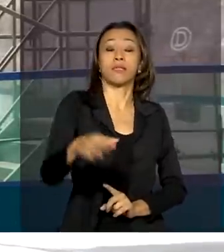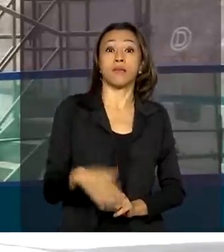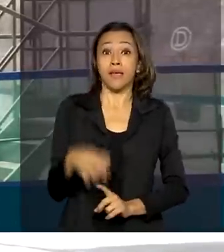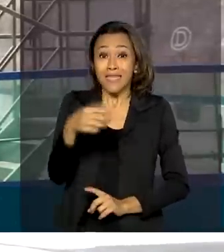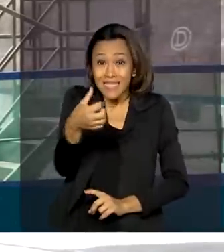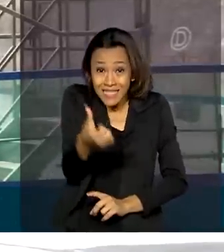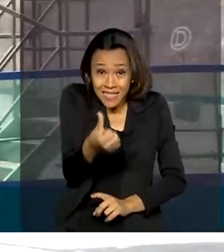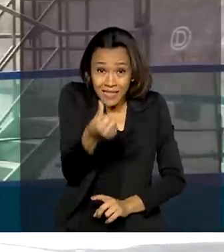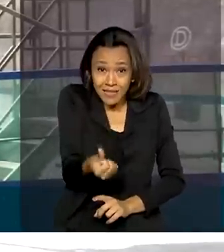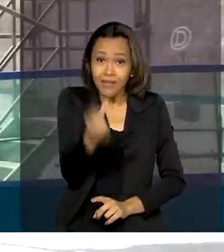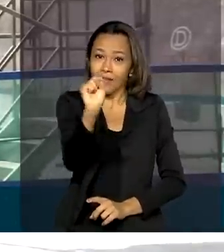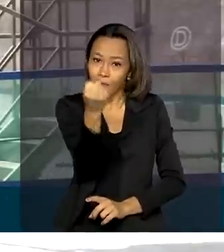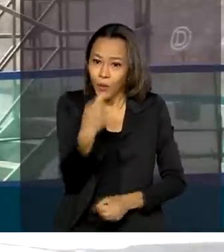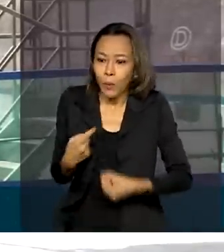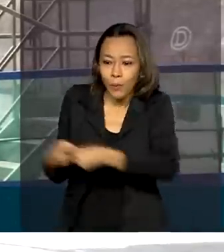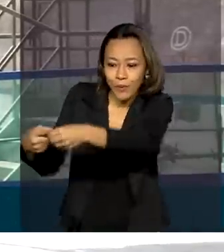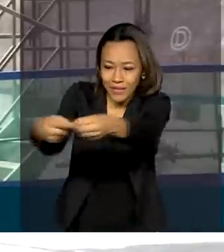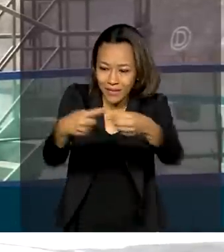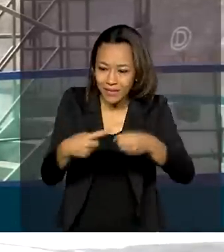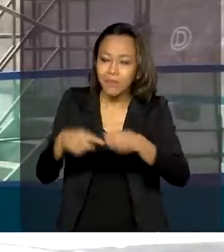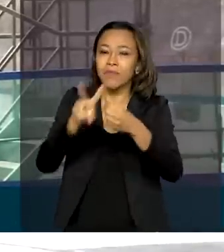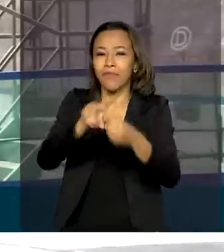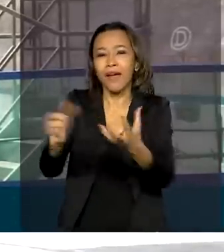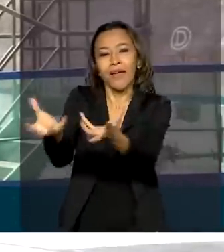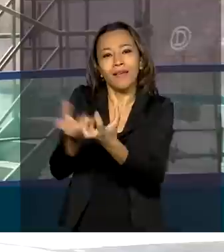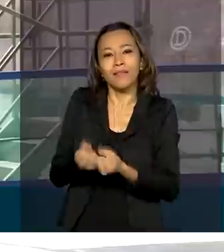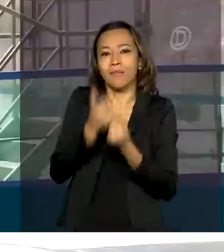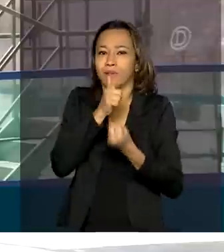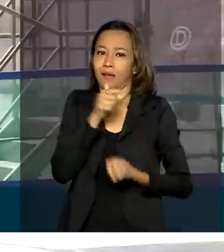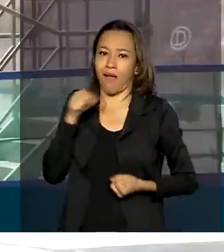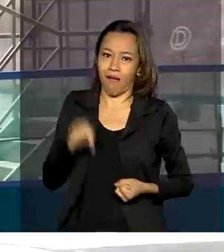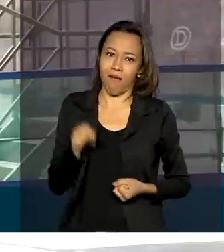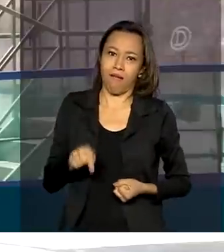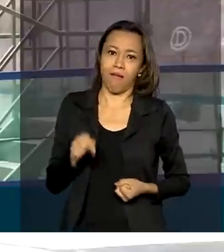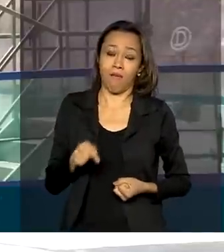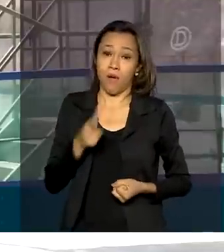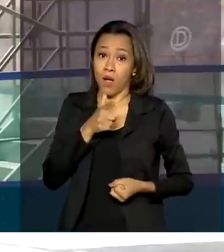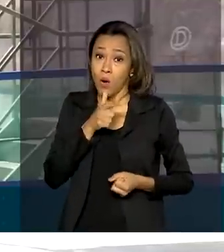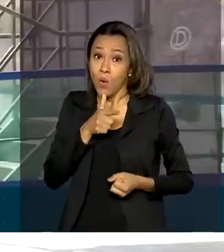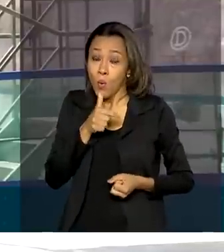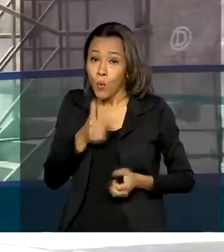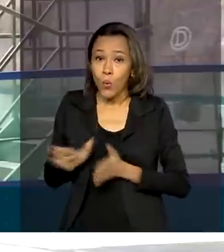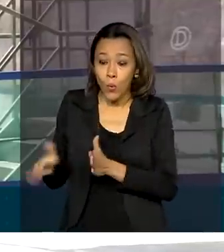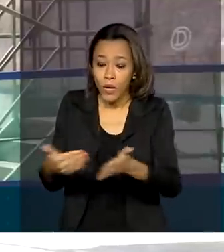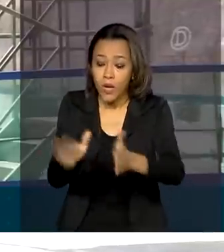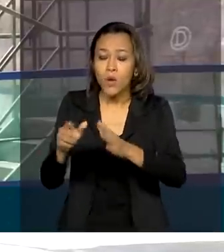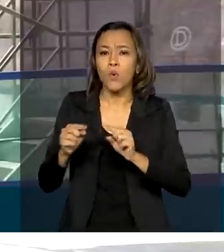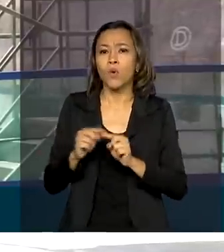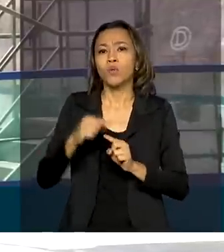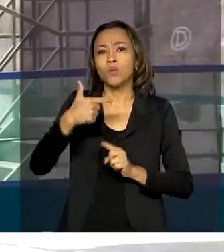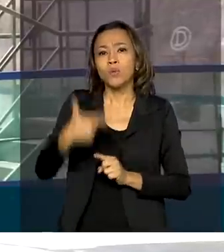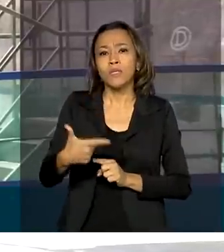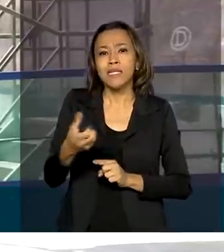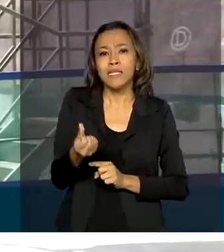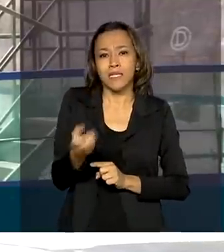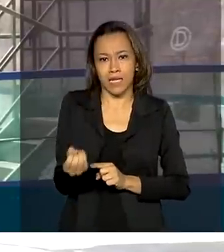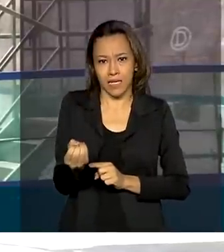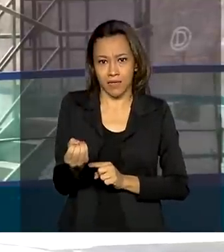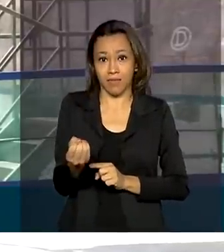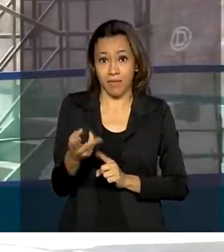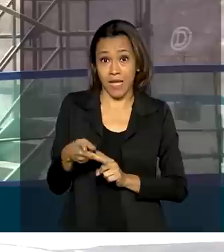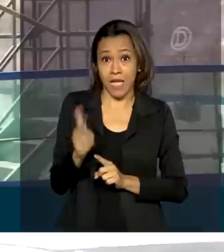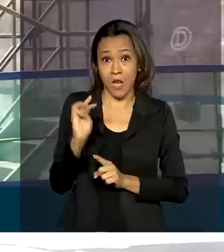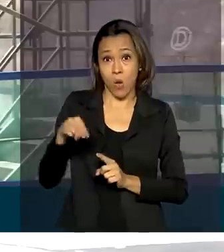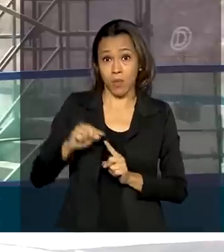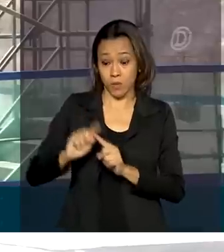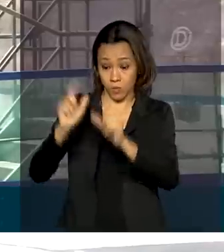municípios vão receber água do São Francisco. O rio fica a 260 quilômetros daqui. Desde